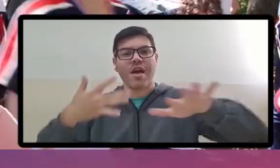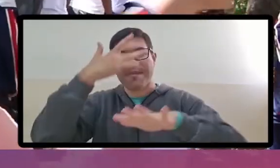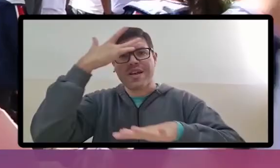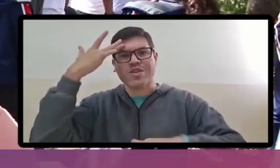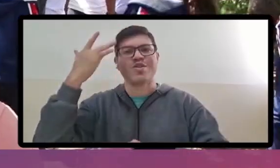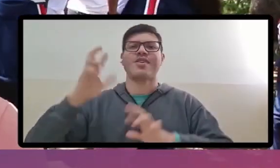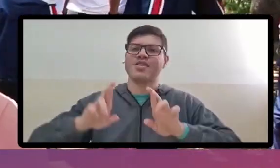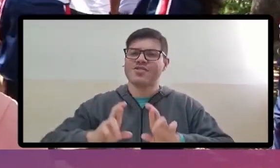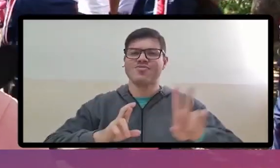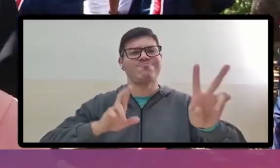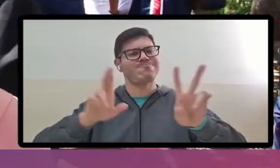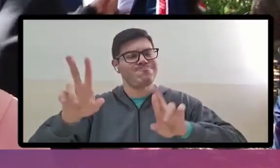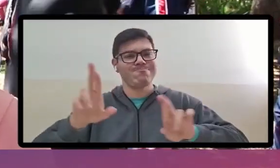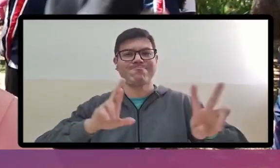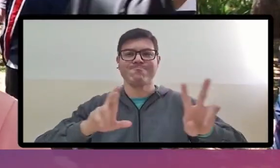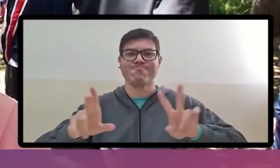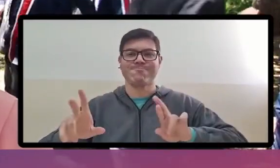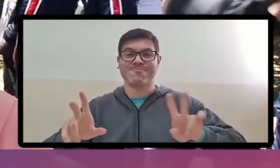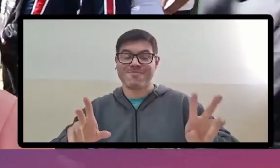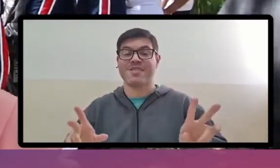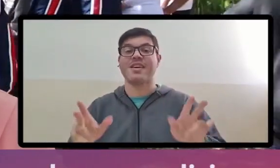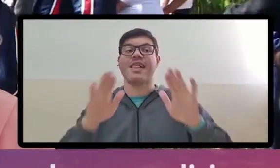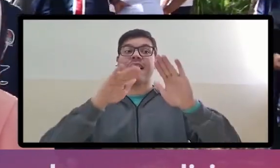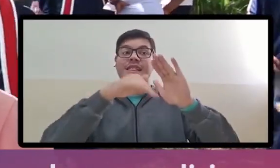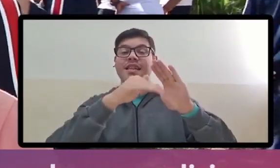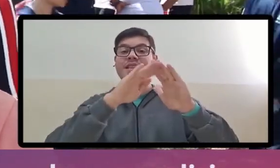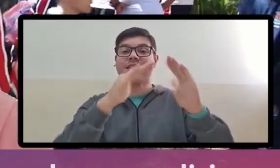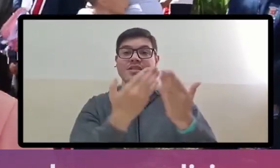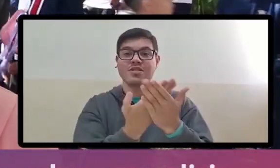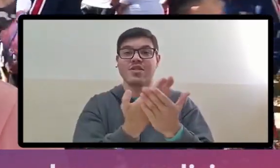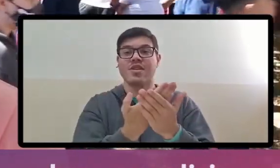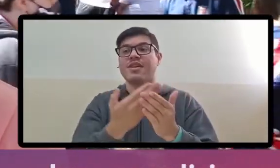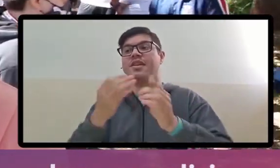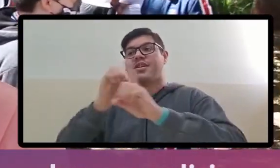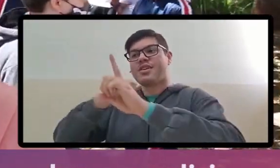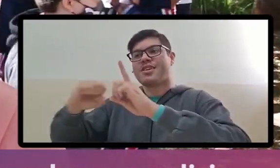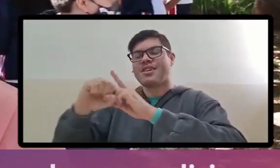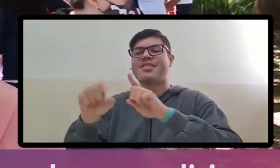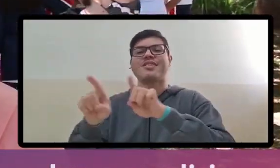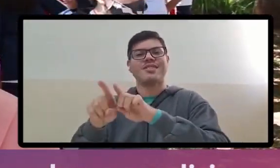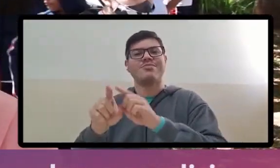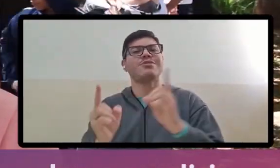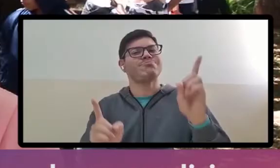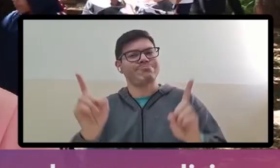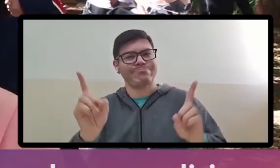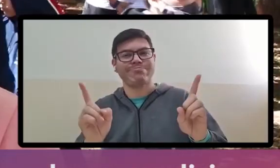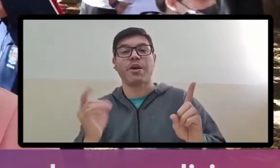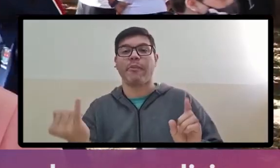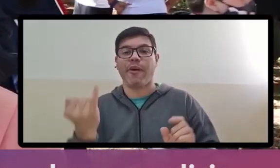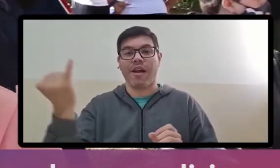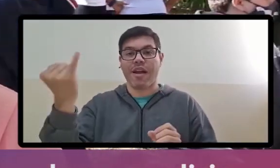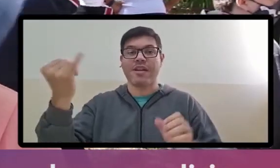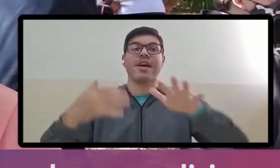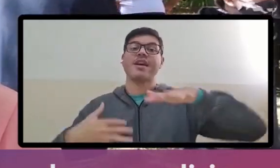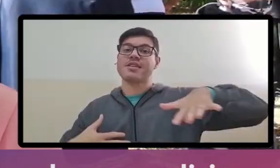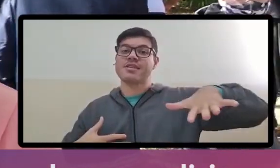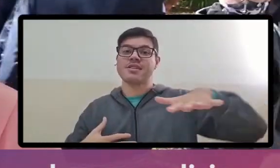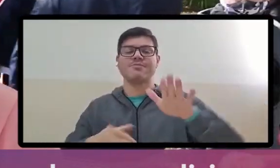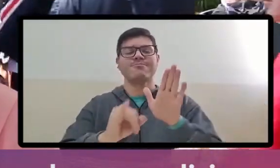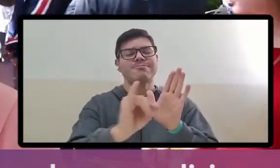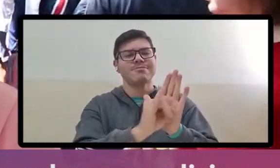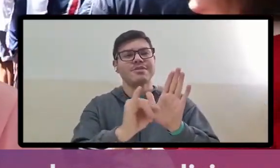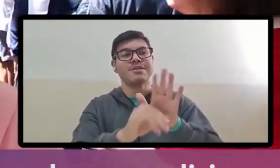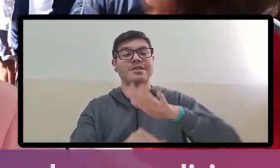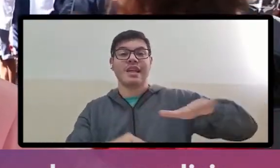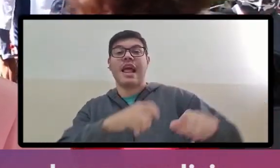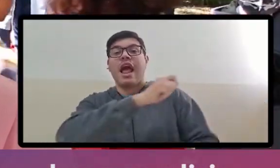conscientizar a população de que todo mundo é diferente, tanto dentro da escola, quanto em sociedade. Então, dá espaço para que